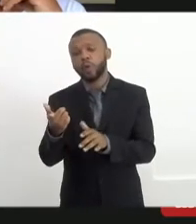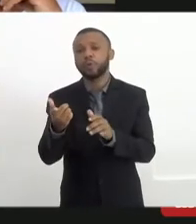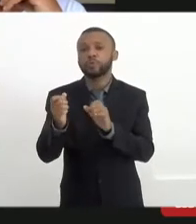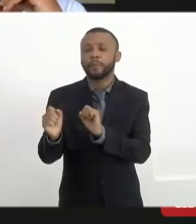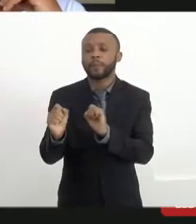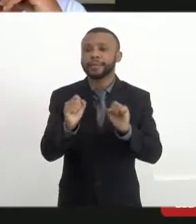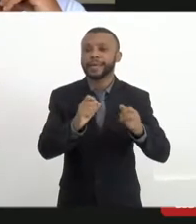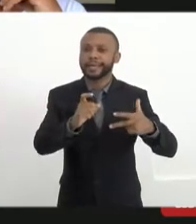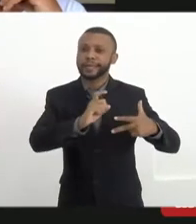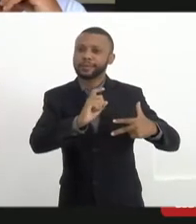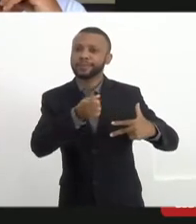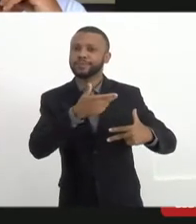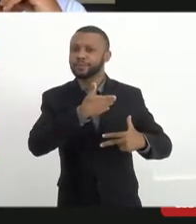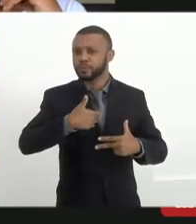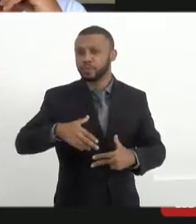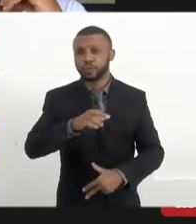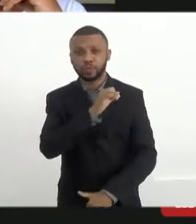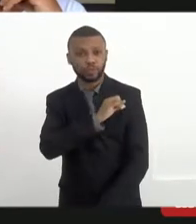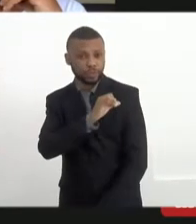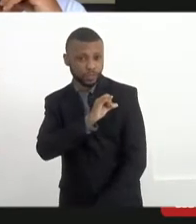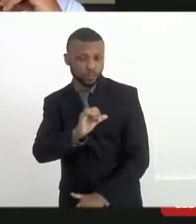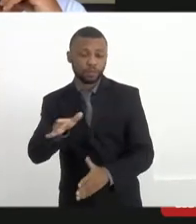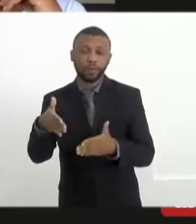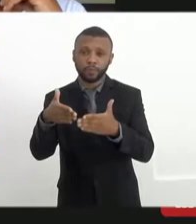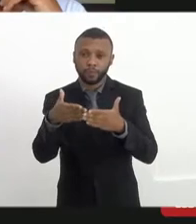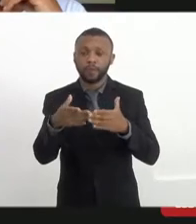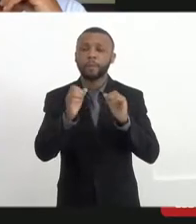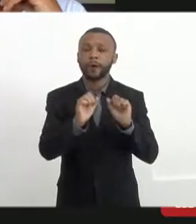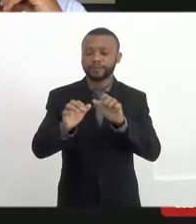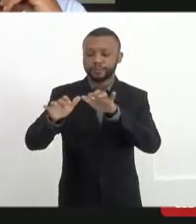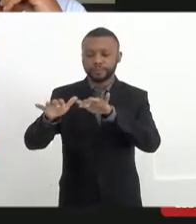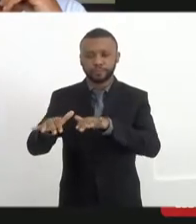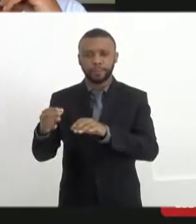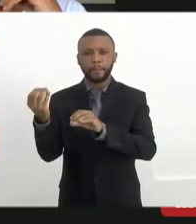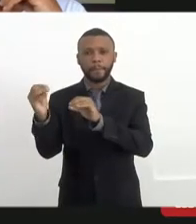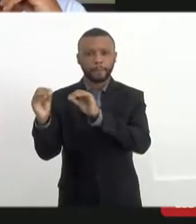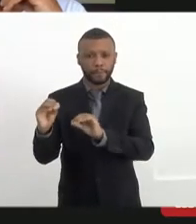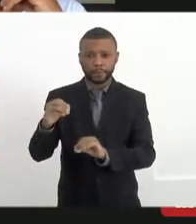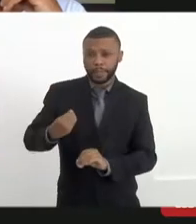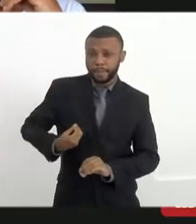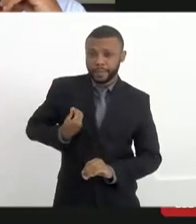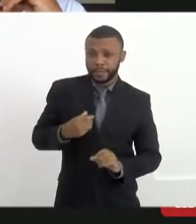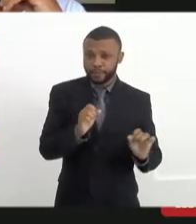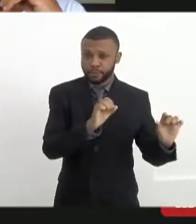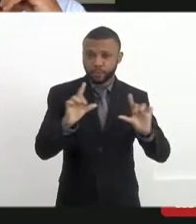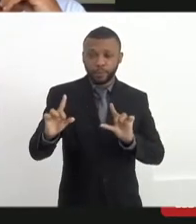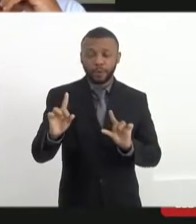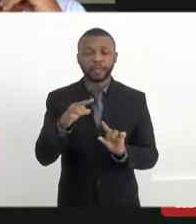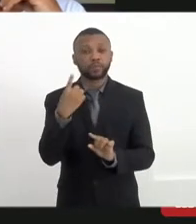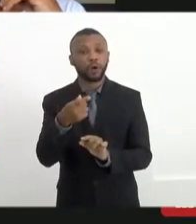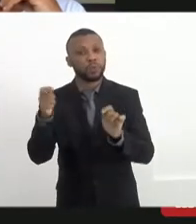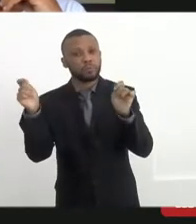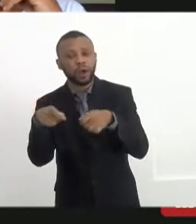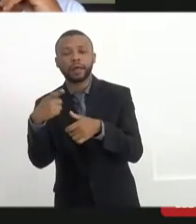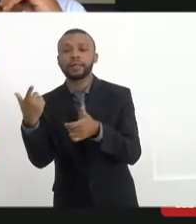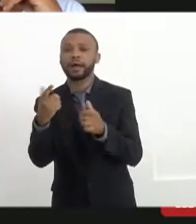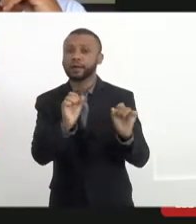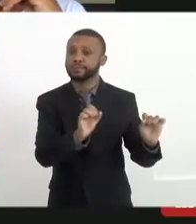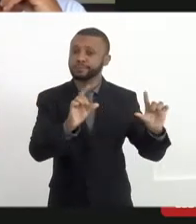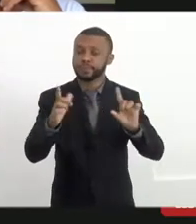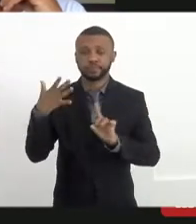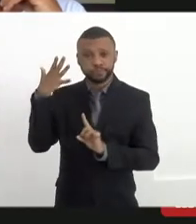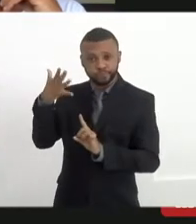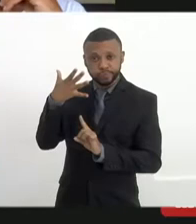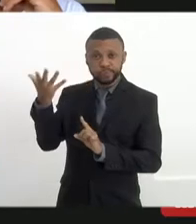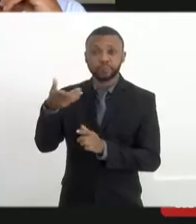Se tiver, por favor, também faça-se anunciar no chat para que a gente possa imediatamente dar a palavra. Vou ouvir o André Fernandes, que está